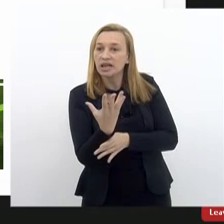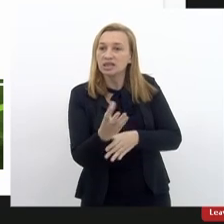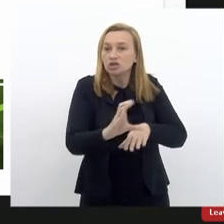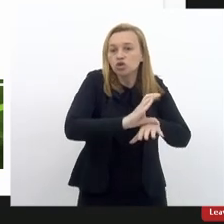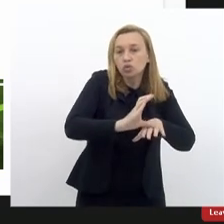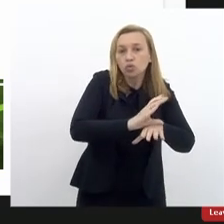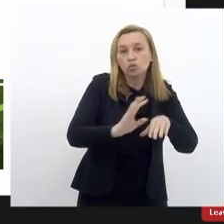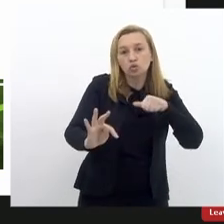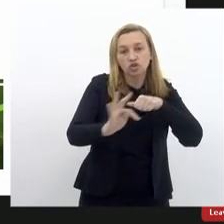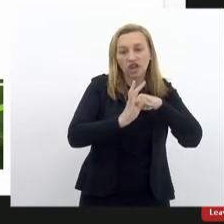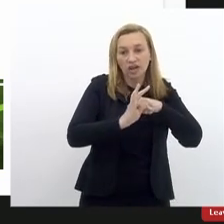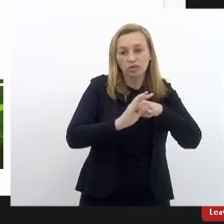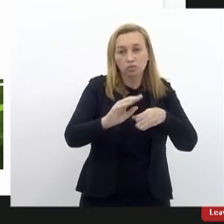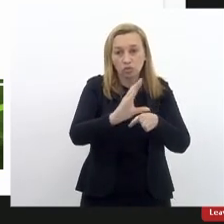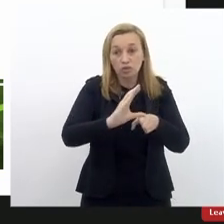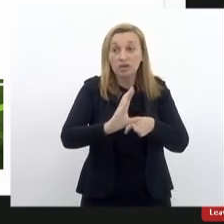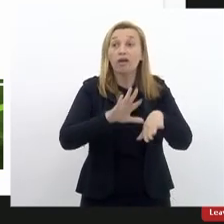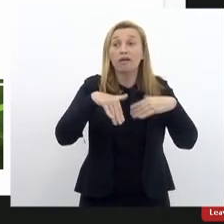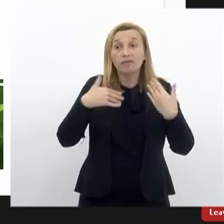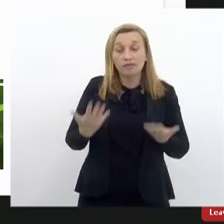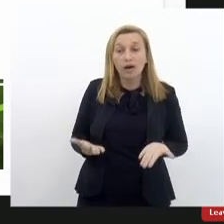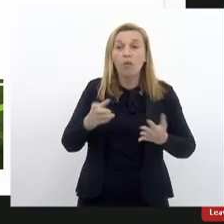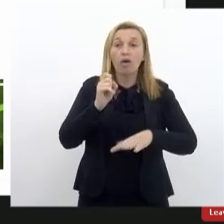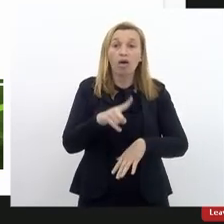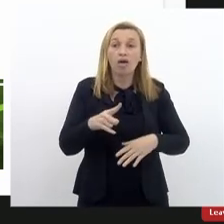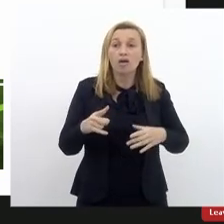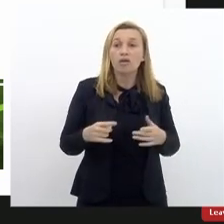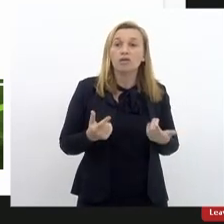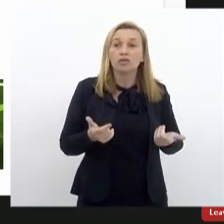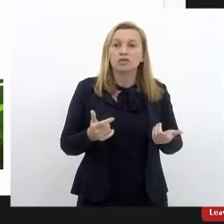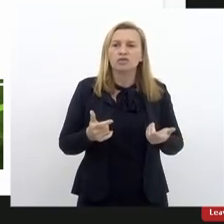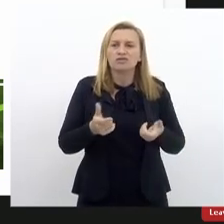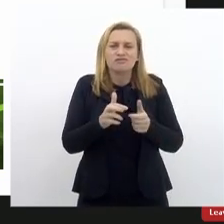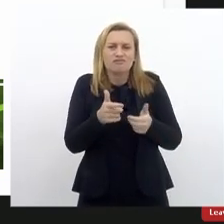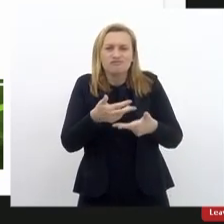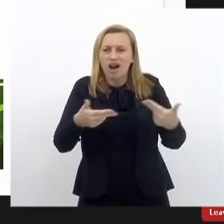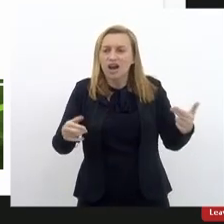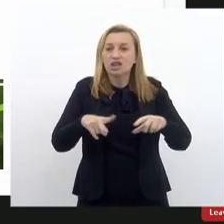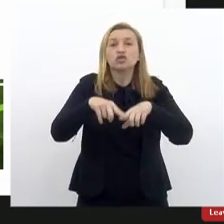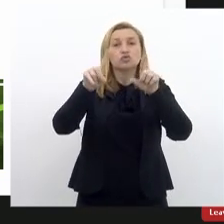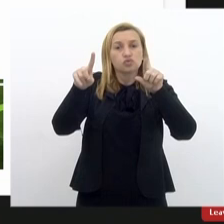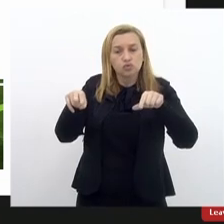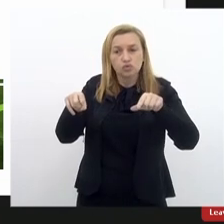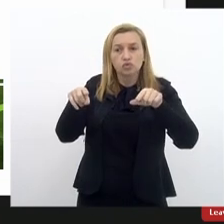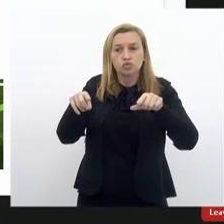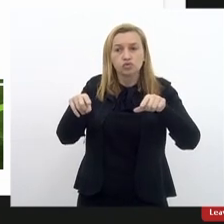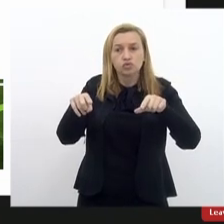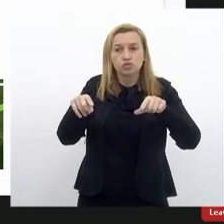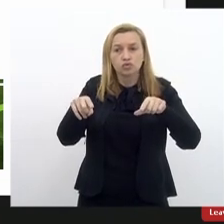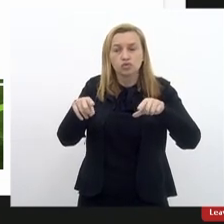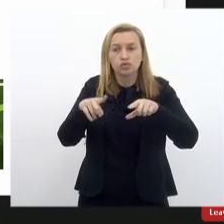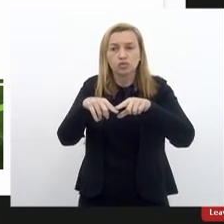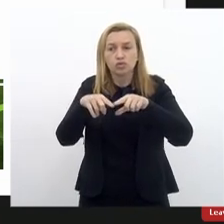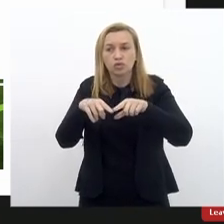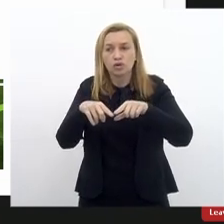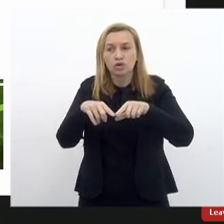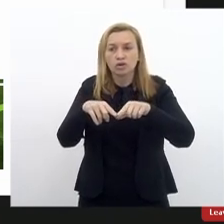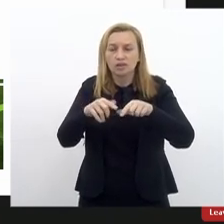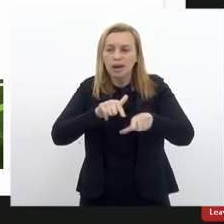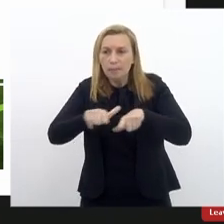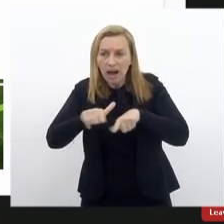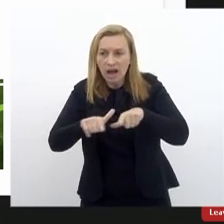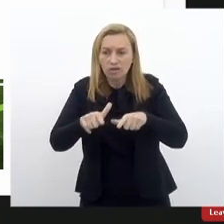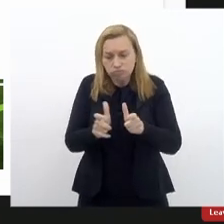técnicos também no Conselho. Então, é uma gama de funções, um leque bem variado e bem amplo,